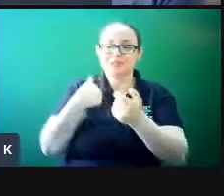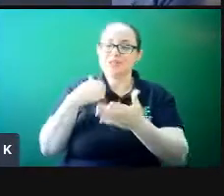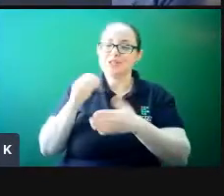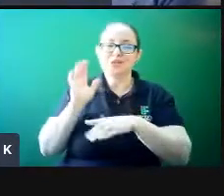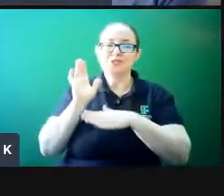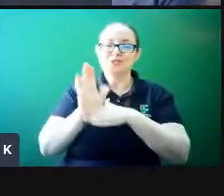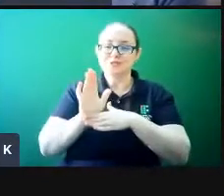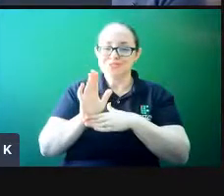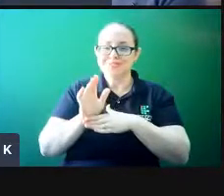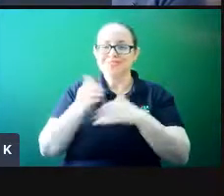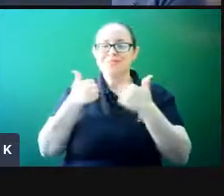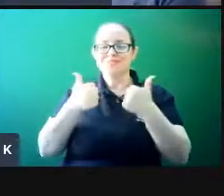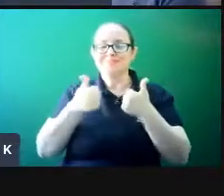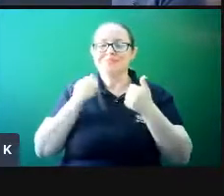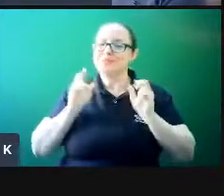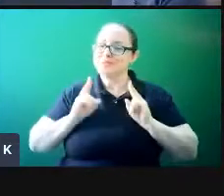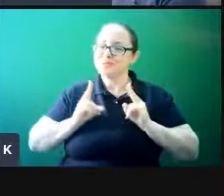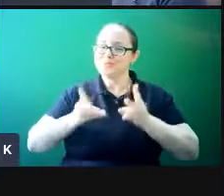Então, seguimos.